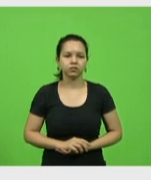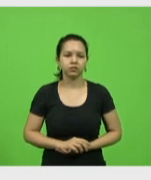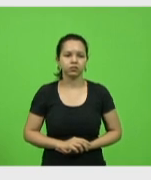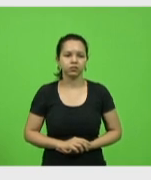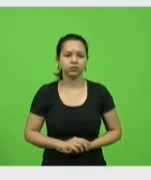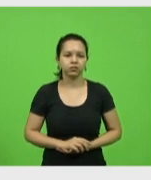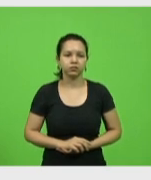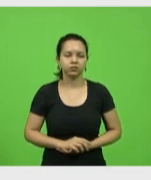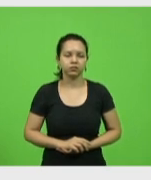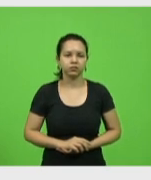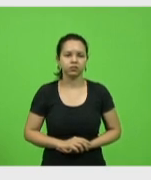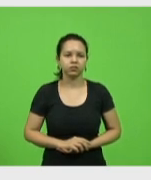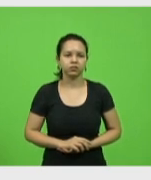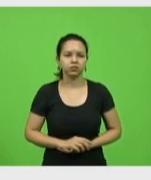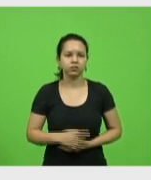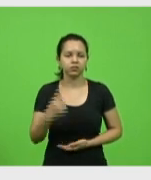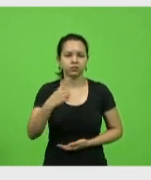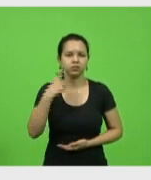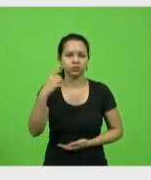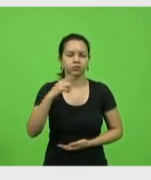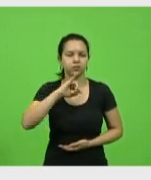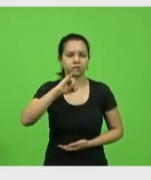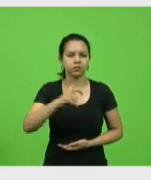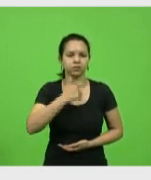Deputado Geri Comper.